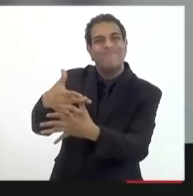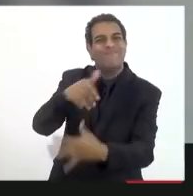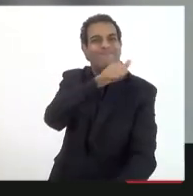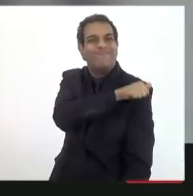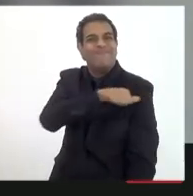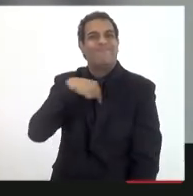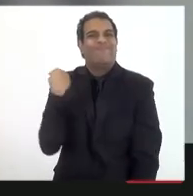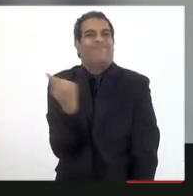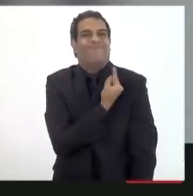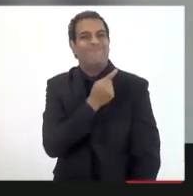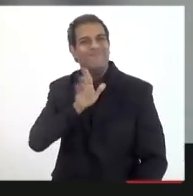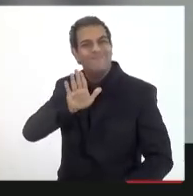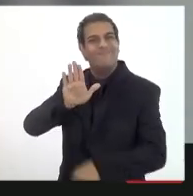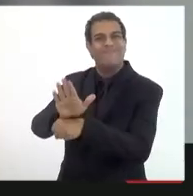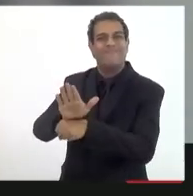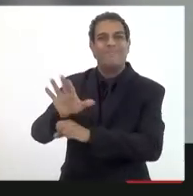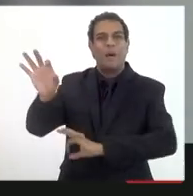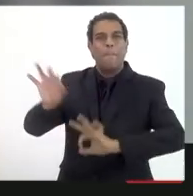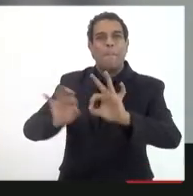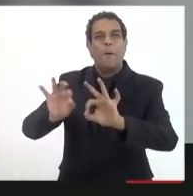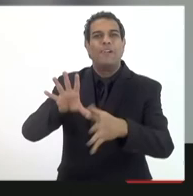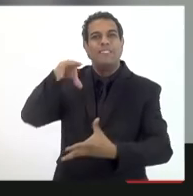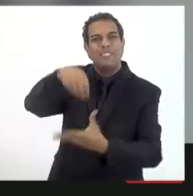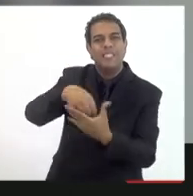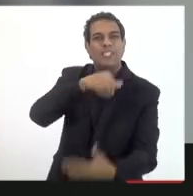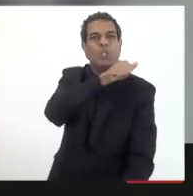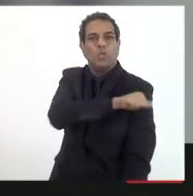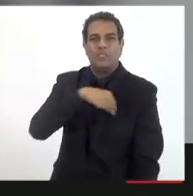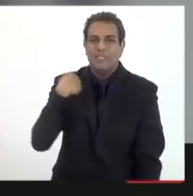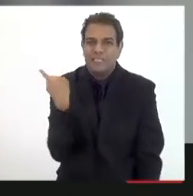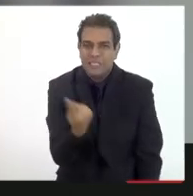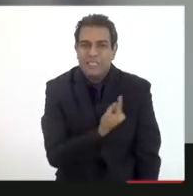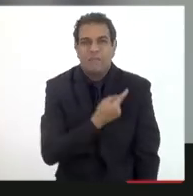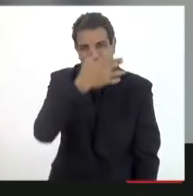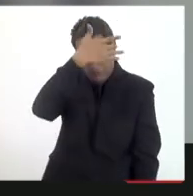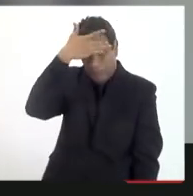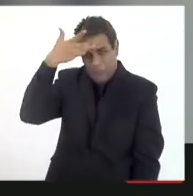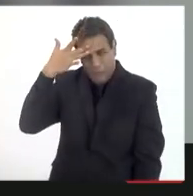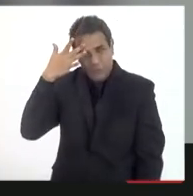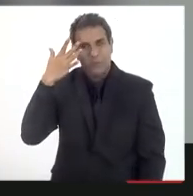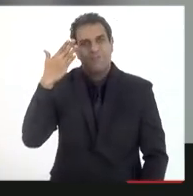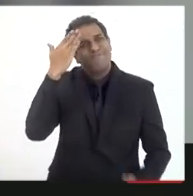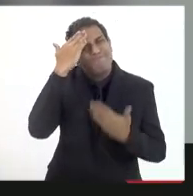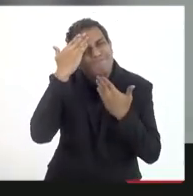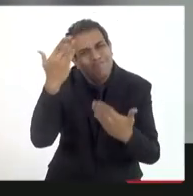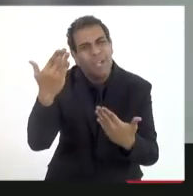à disposição para colaborar com esse projeto tão importante para o estado e para as pessoas do estado do Rio de Janeiro muito obrigado